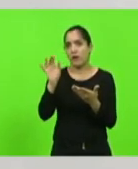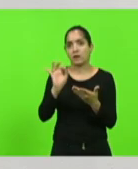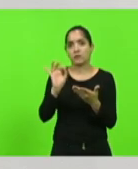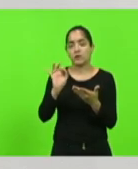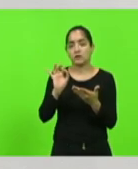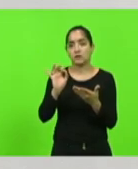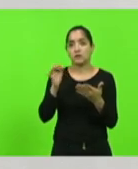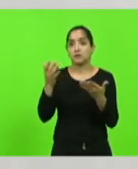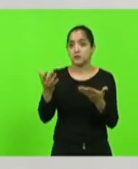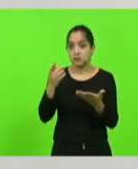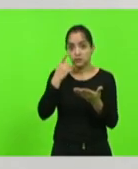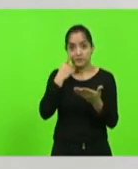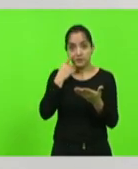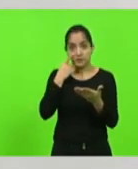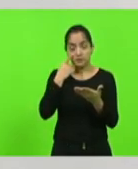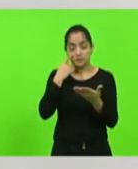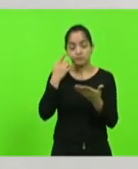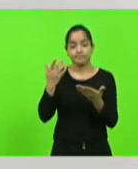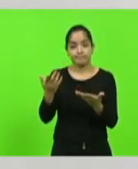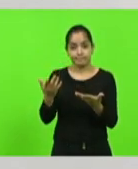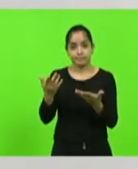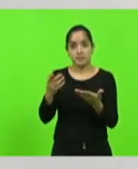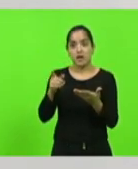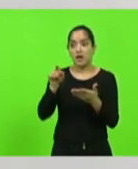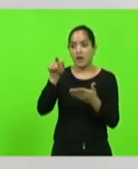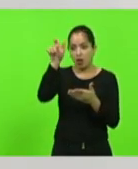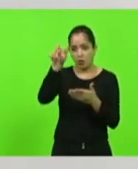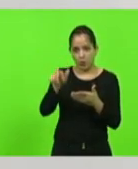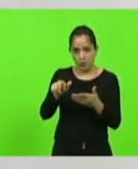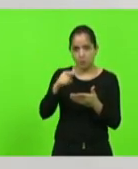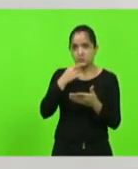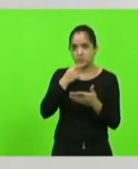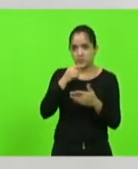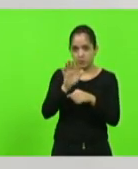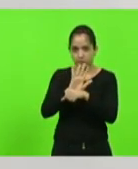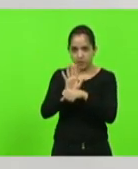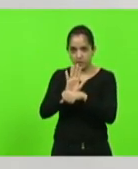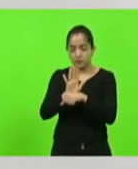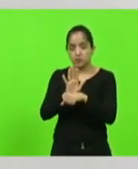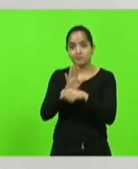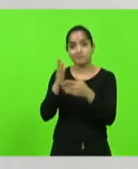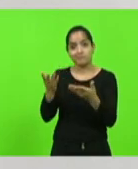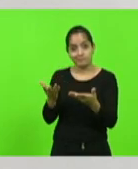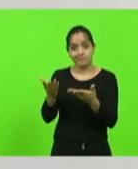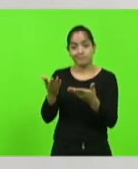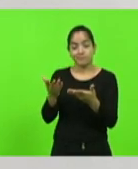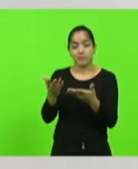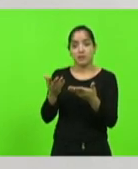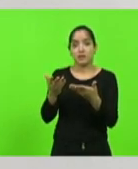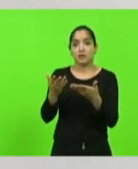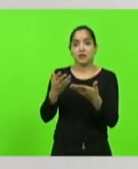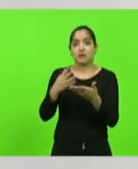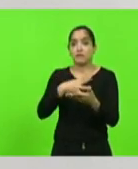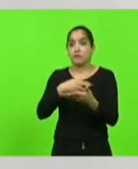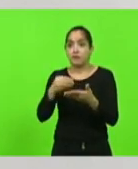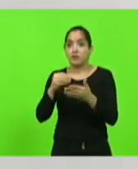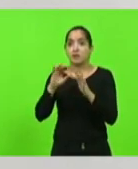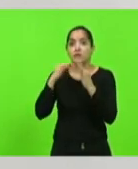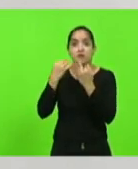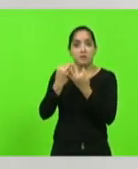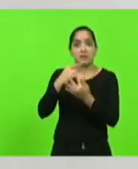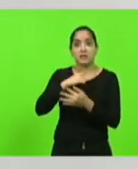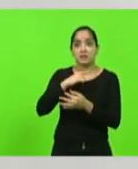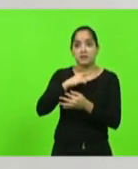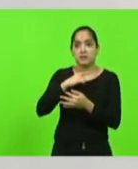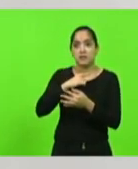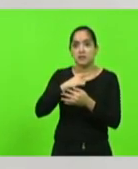Então é isso que nós estamos vendo. Zé Trovão, pai de família, caminhoneiro, quatro filhos pequenos, está lá. De certa forma, foragido, como ele falou para mim, não